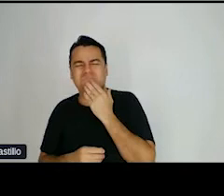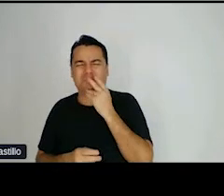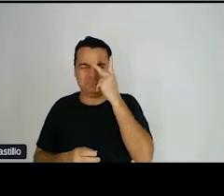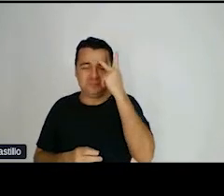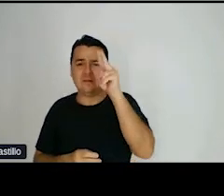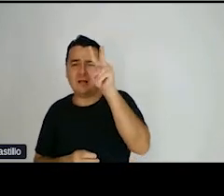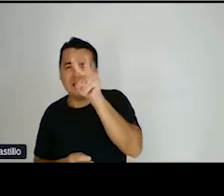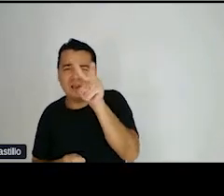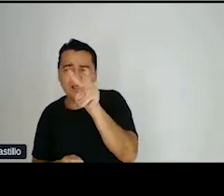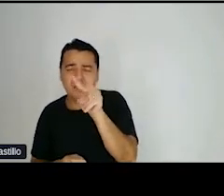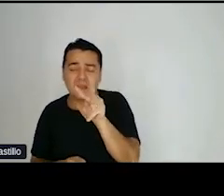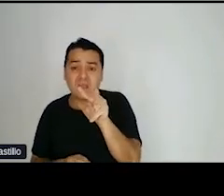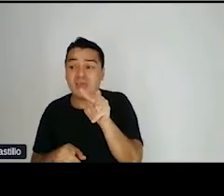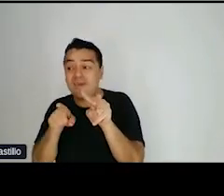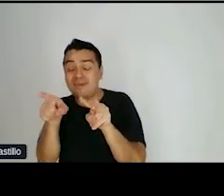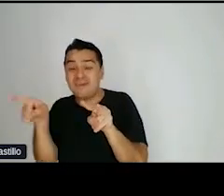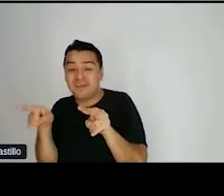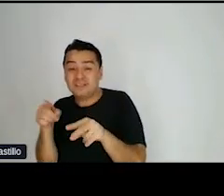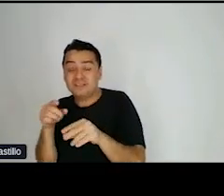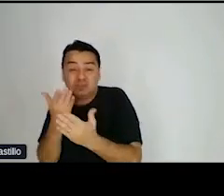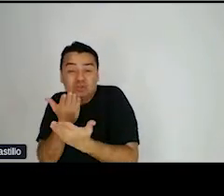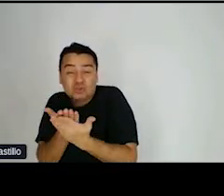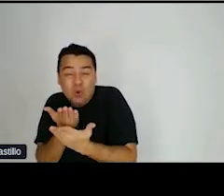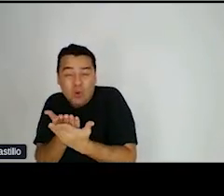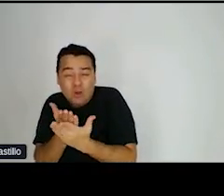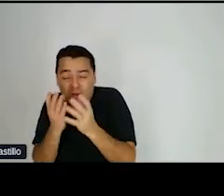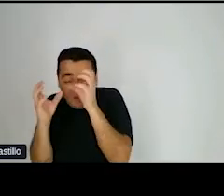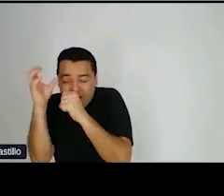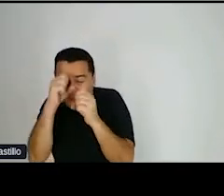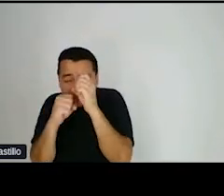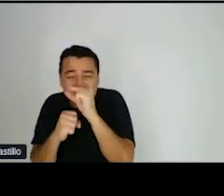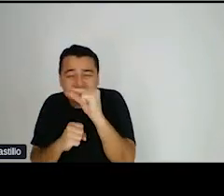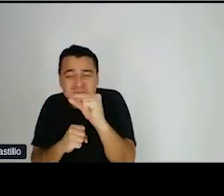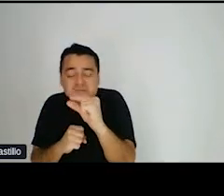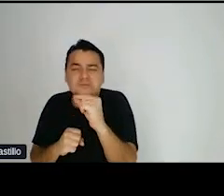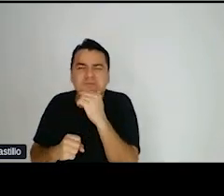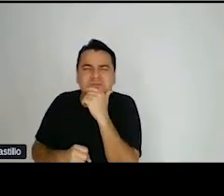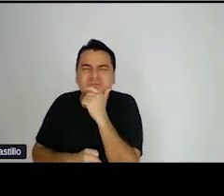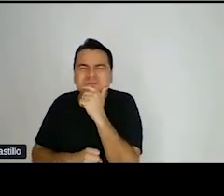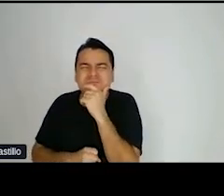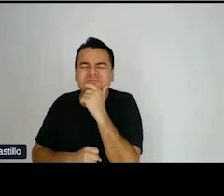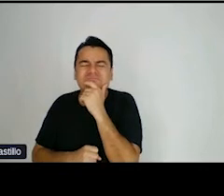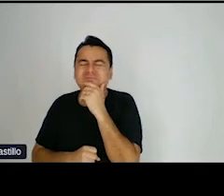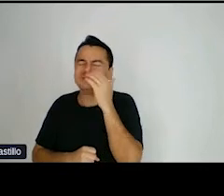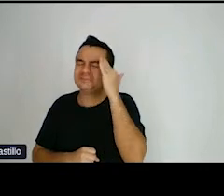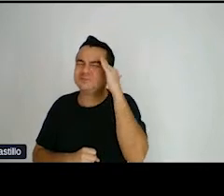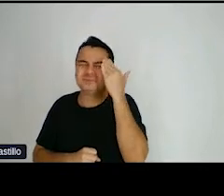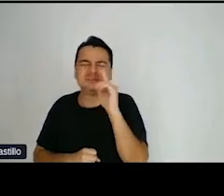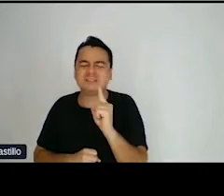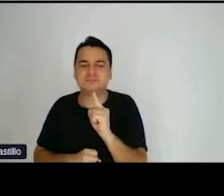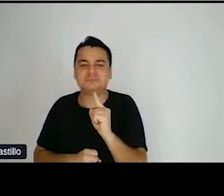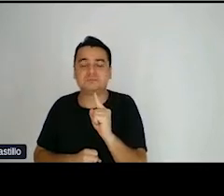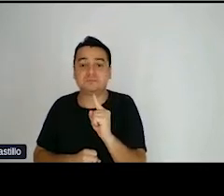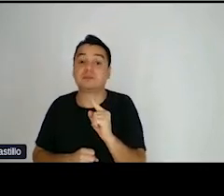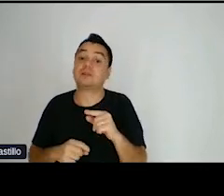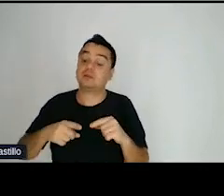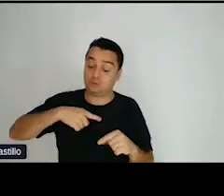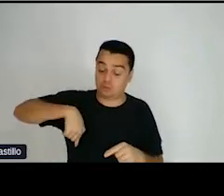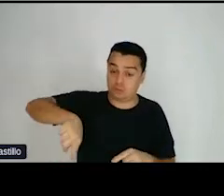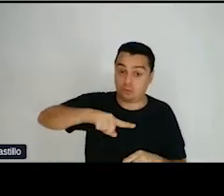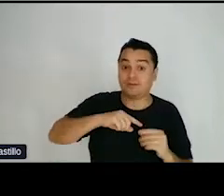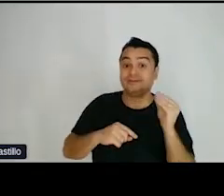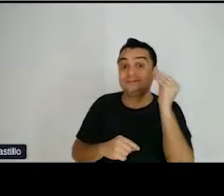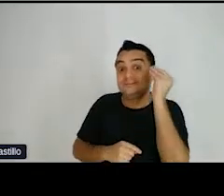com baixo grau de instrução, não vão conseguir compreender. A gente realiza também vários testes com os